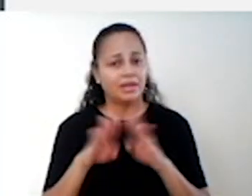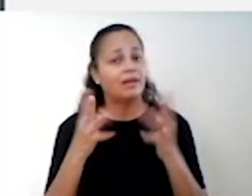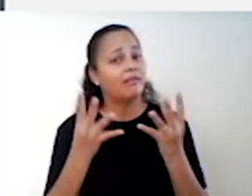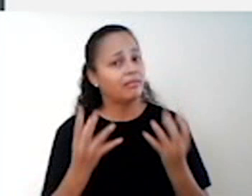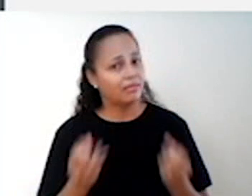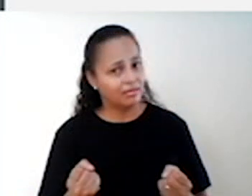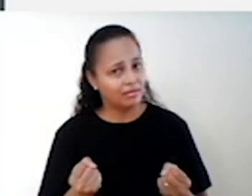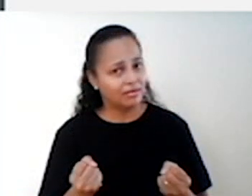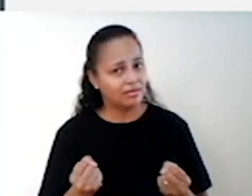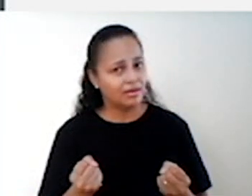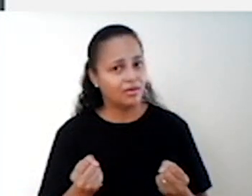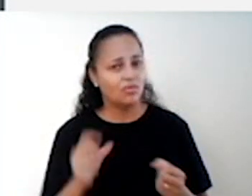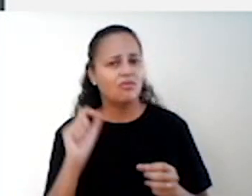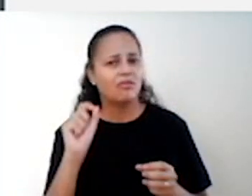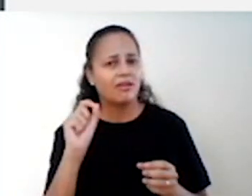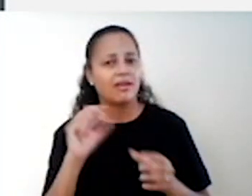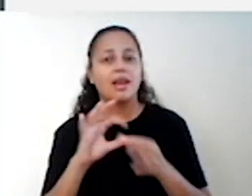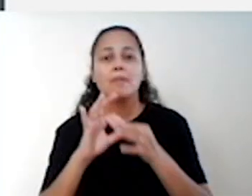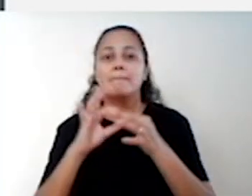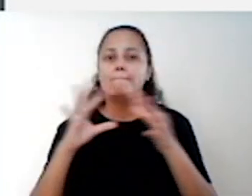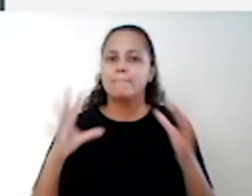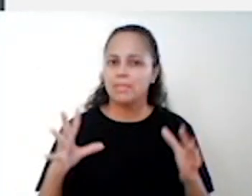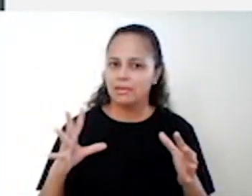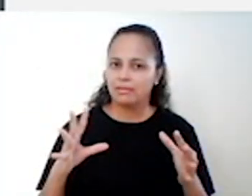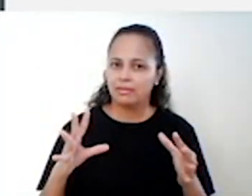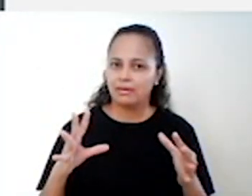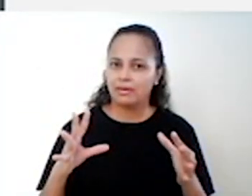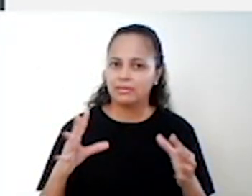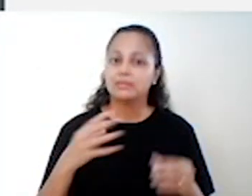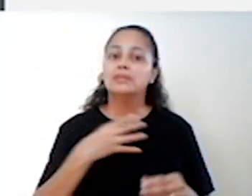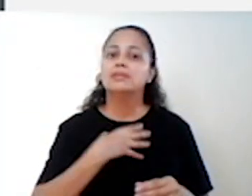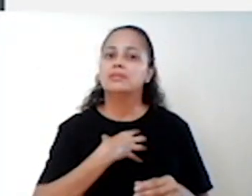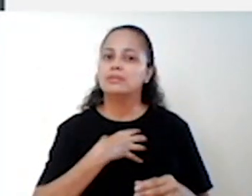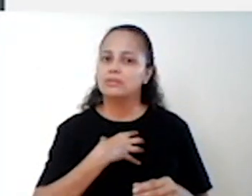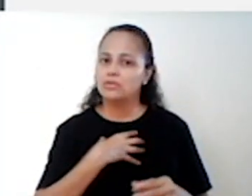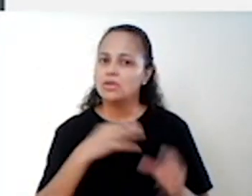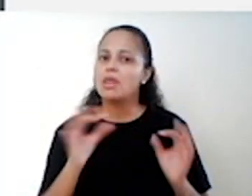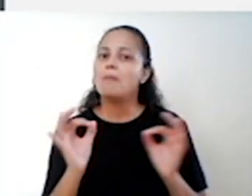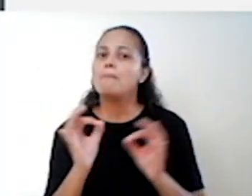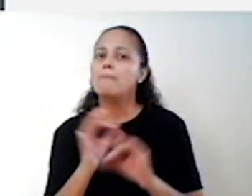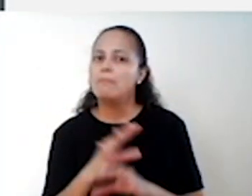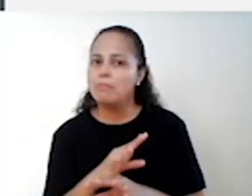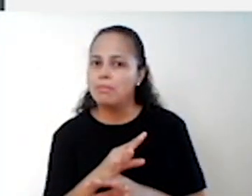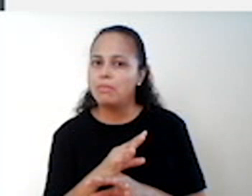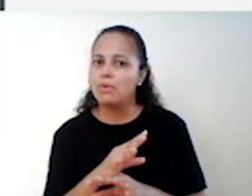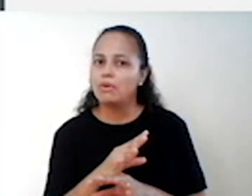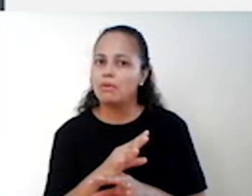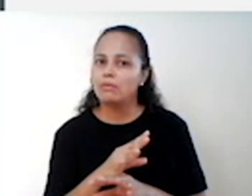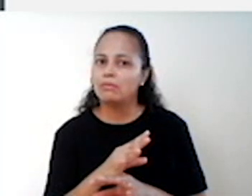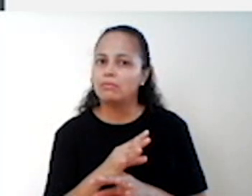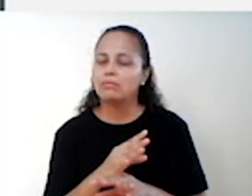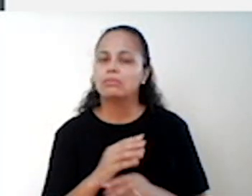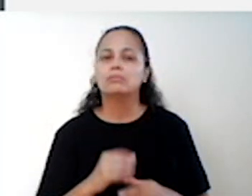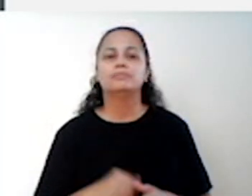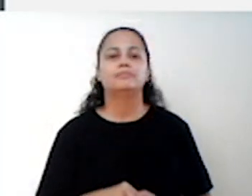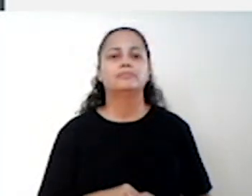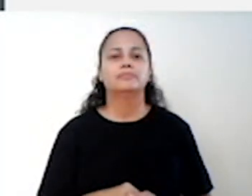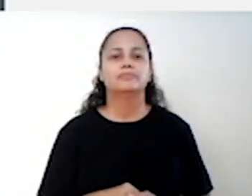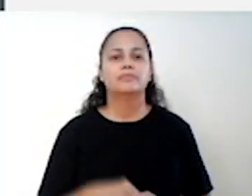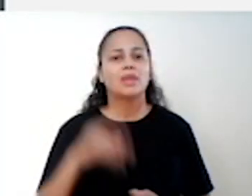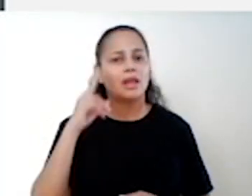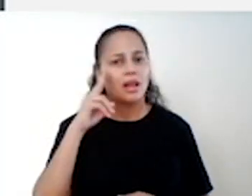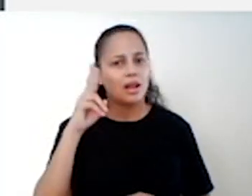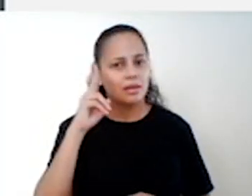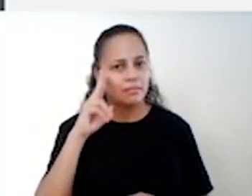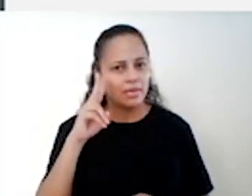A aceitação, que é libertar-se do desespero e sentir-se que está pronto para lidar com a perda, com o luto.